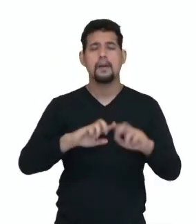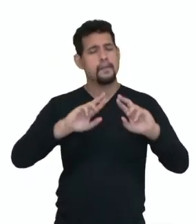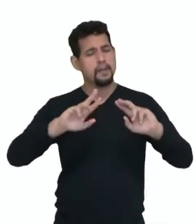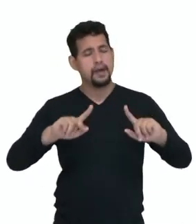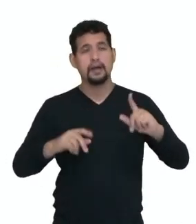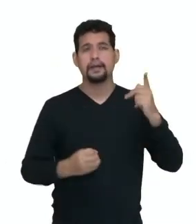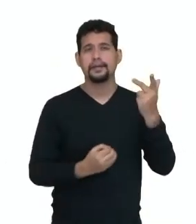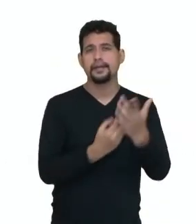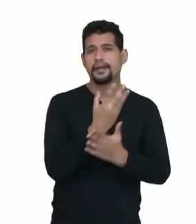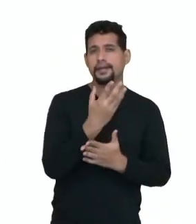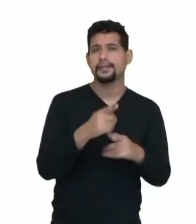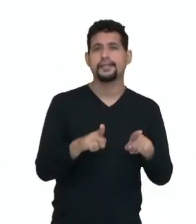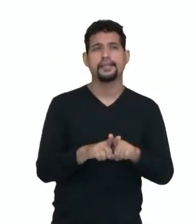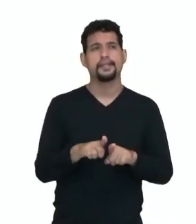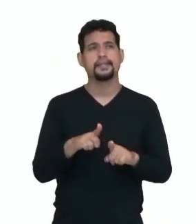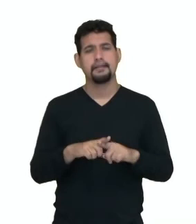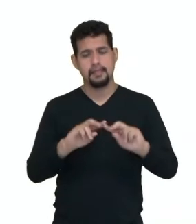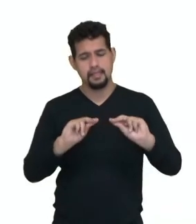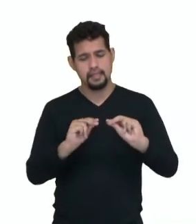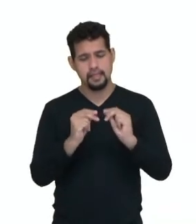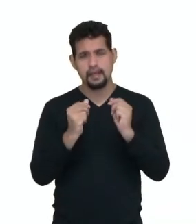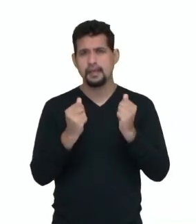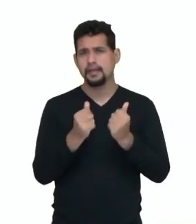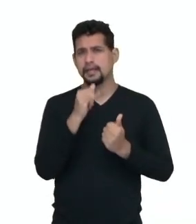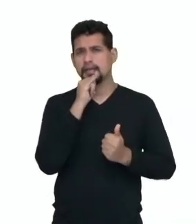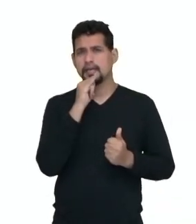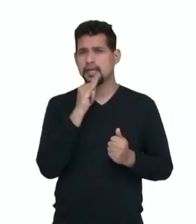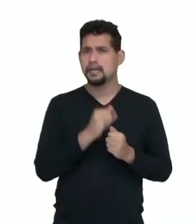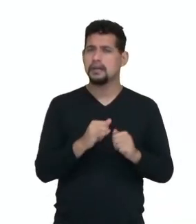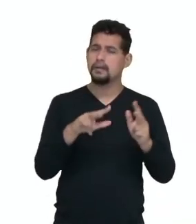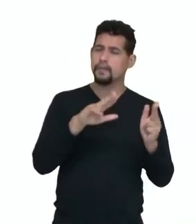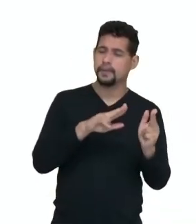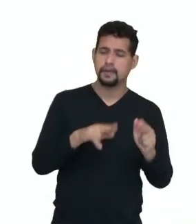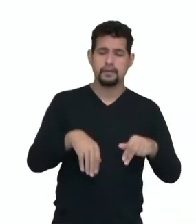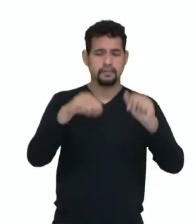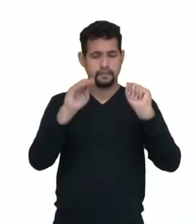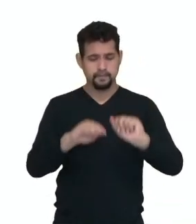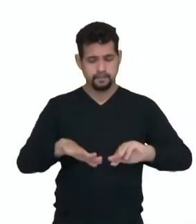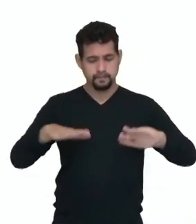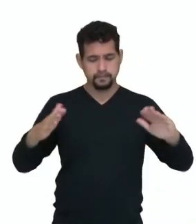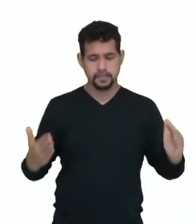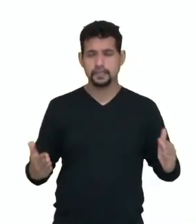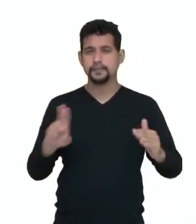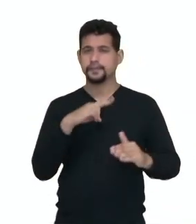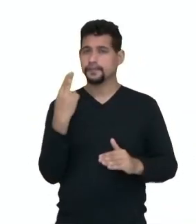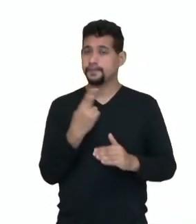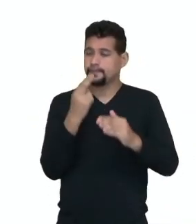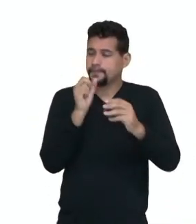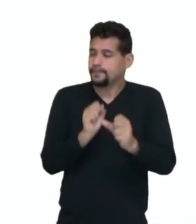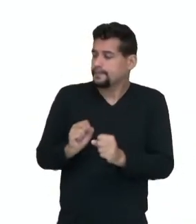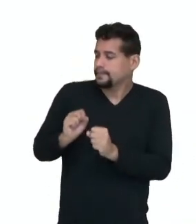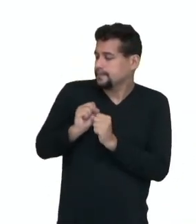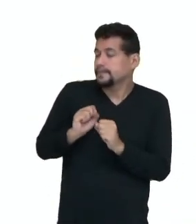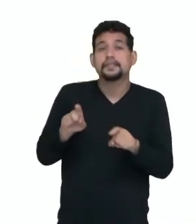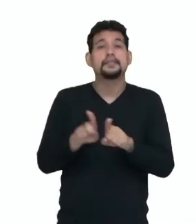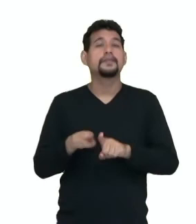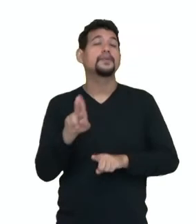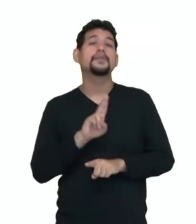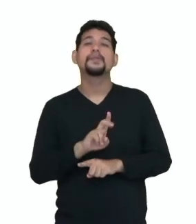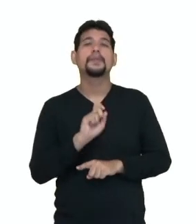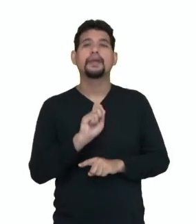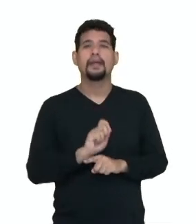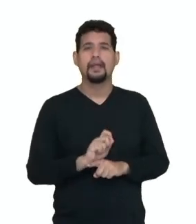tecidos, Tanto roupas de cama, roupas que a gente veste aí, como também para,